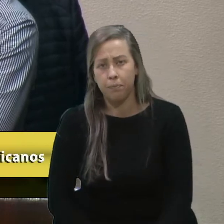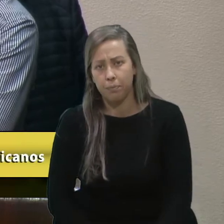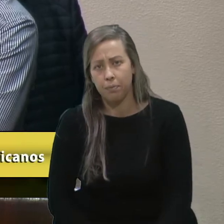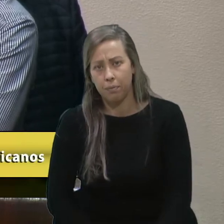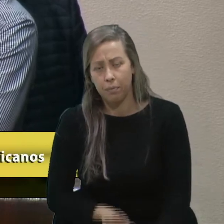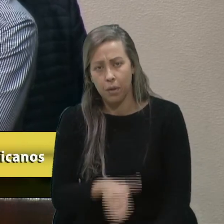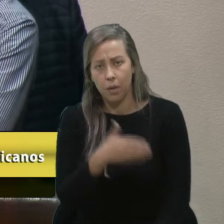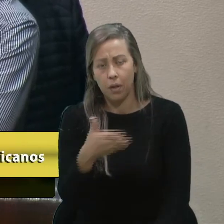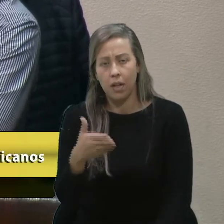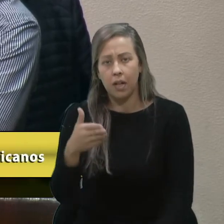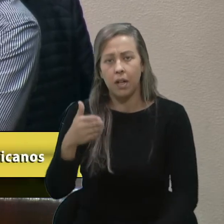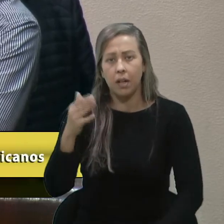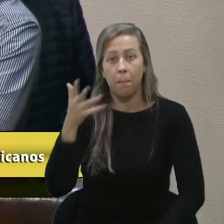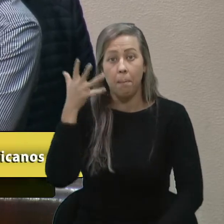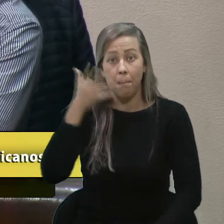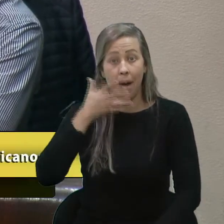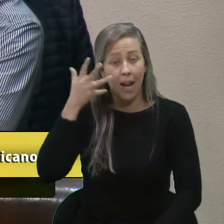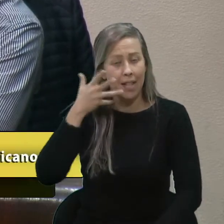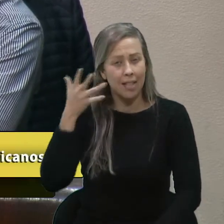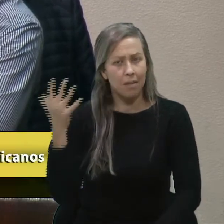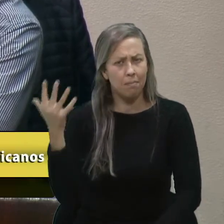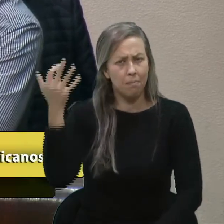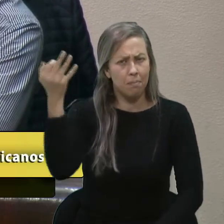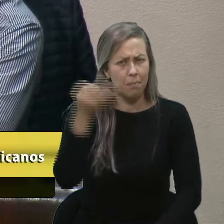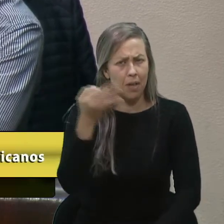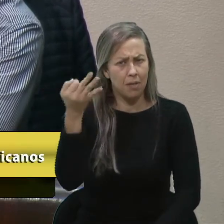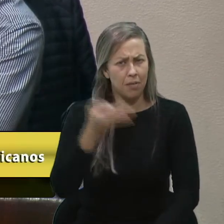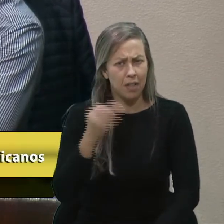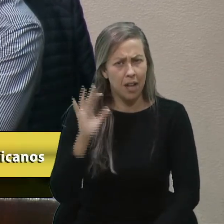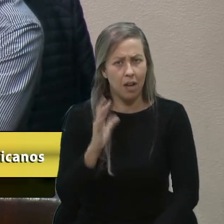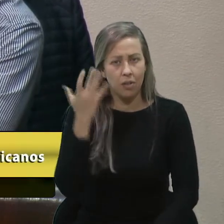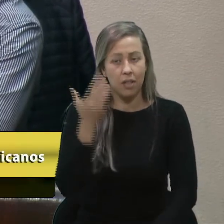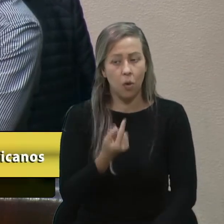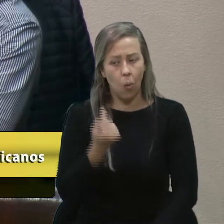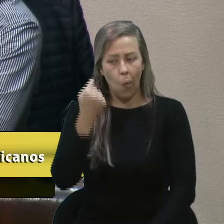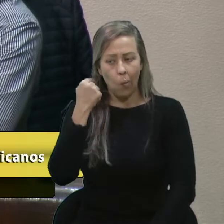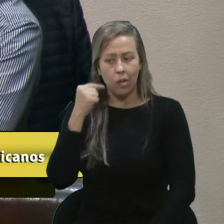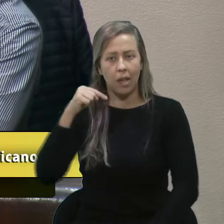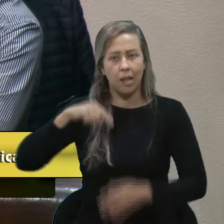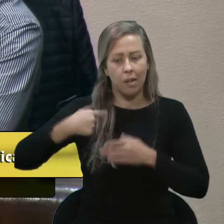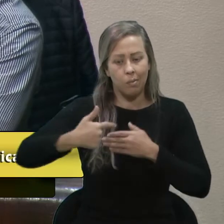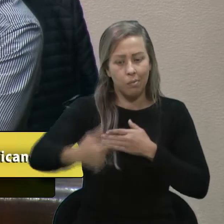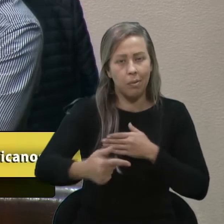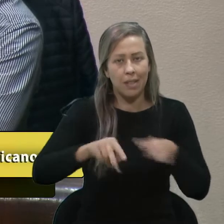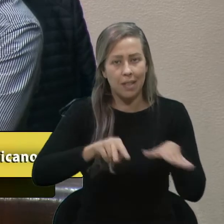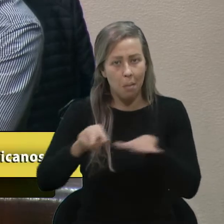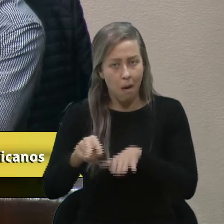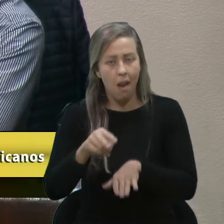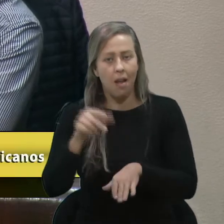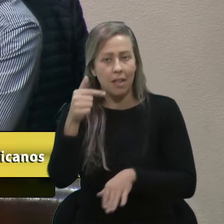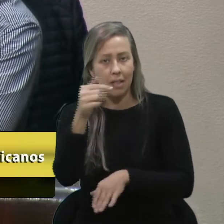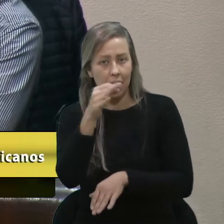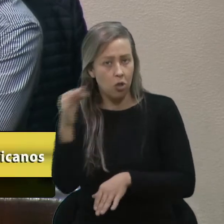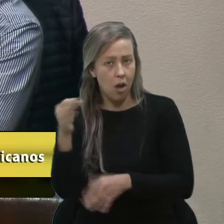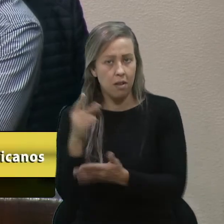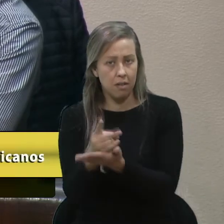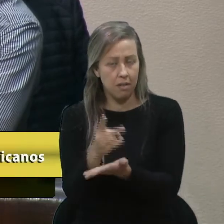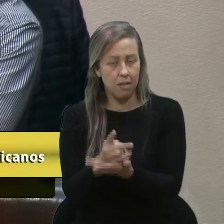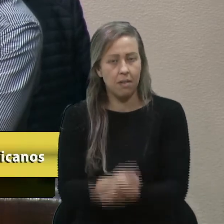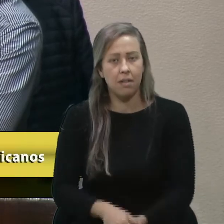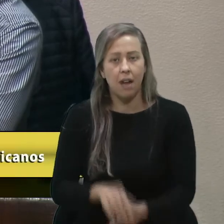excelente palestra que está acontecendo. E nós temos a certeza absoluta que vai trazer a muitos de nós